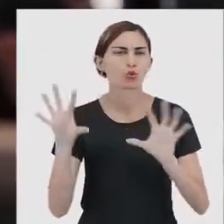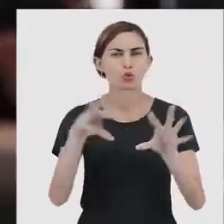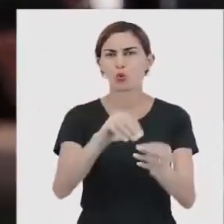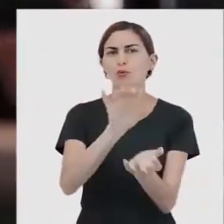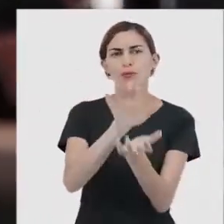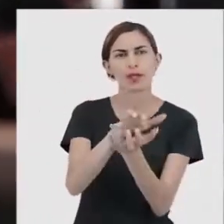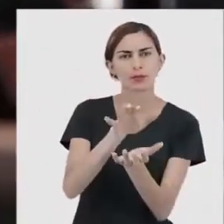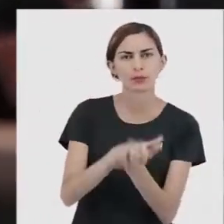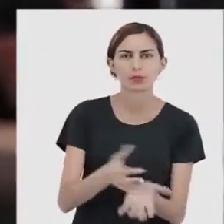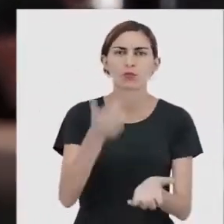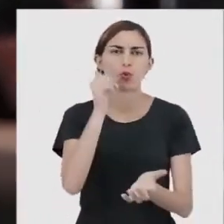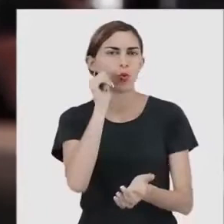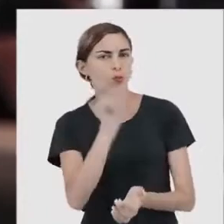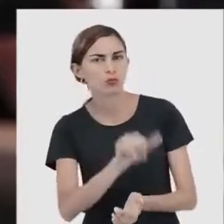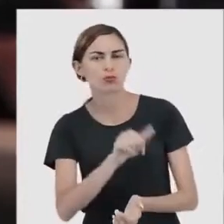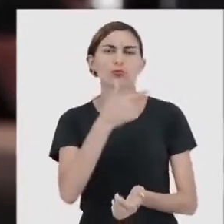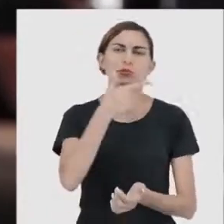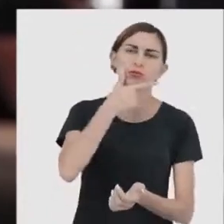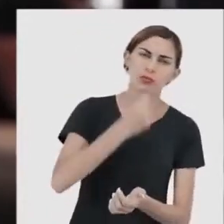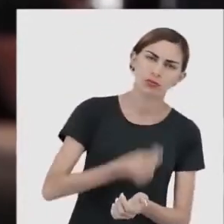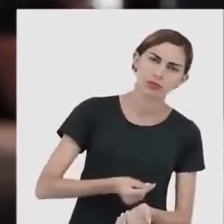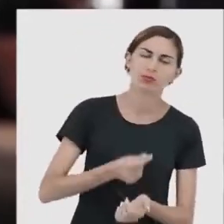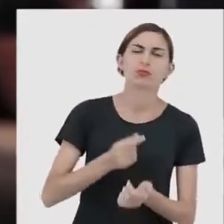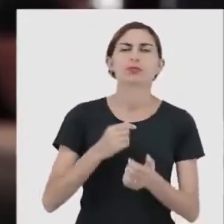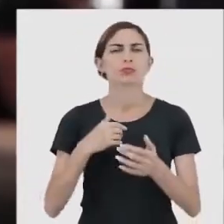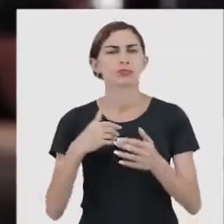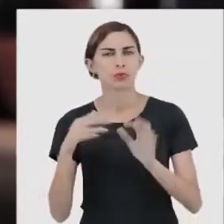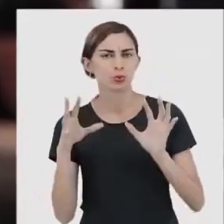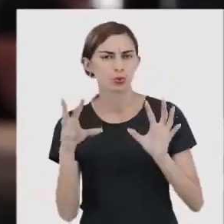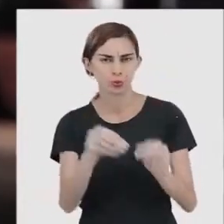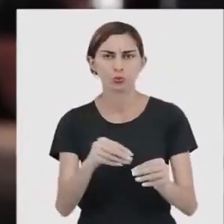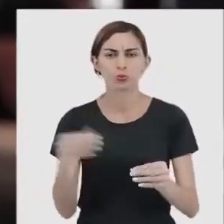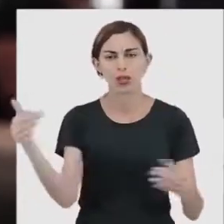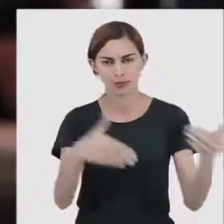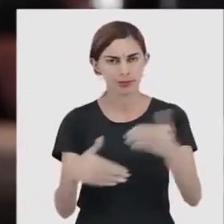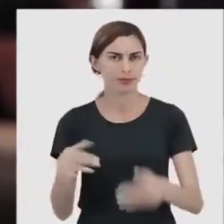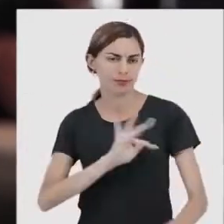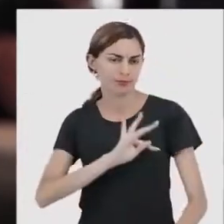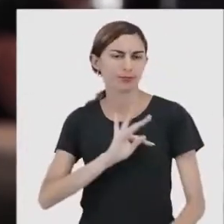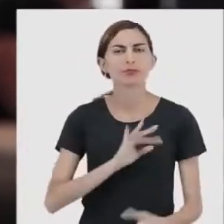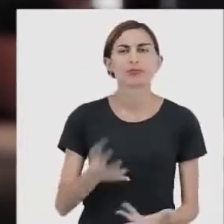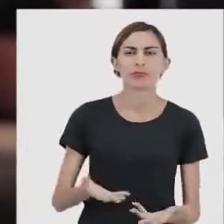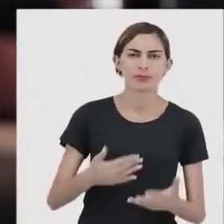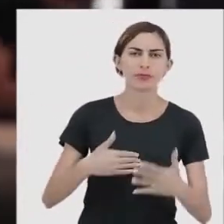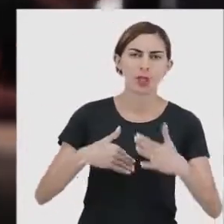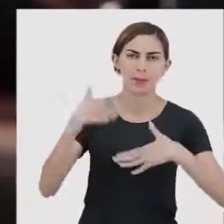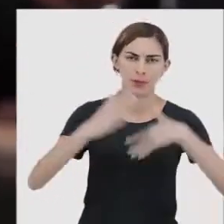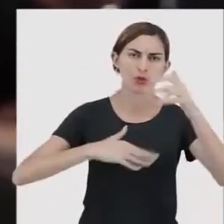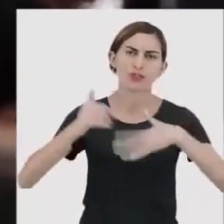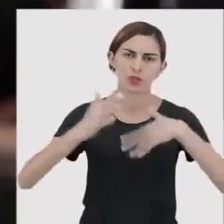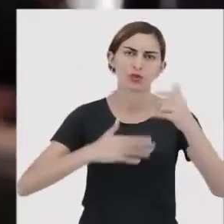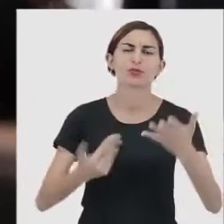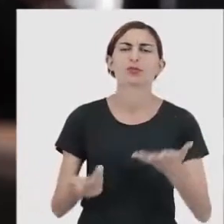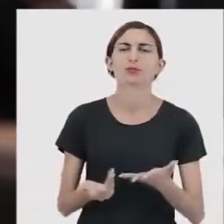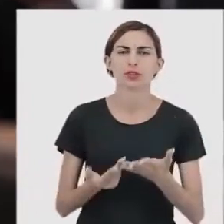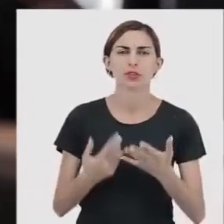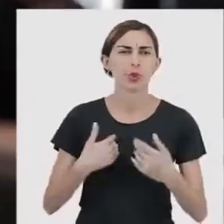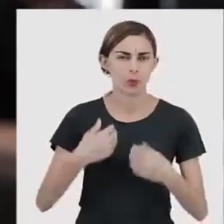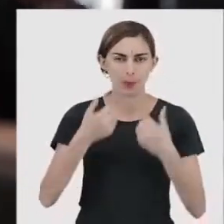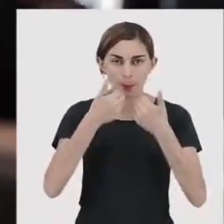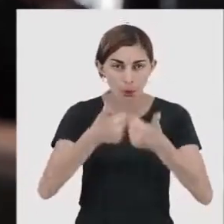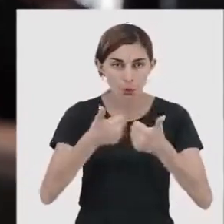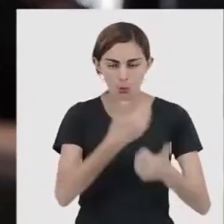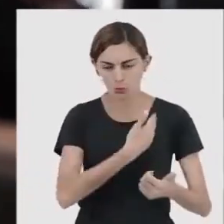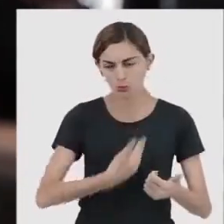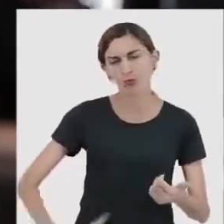pernambucanas tenham acesso à profissionalização. Isso é muito importante para nós que fazemos o governo do Estado. Eu quero,